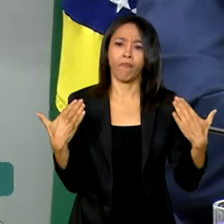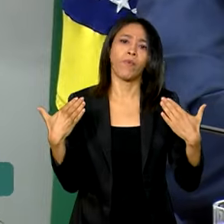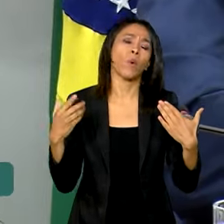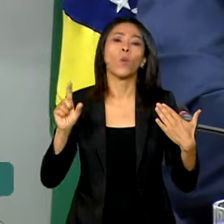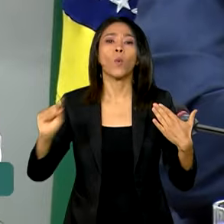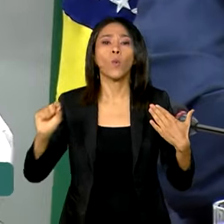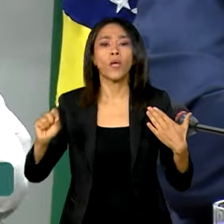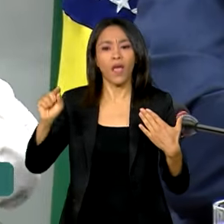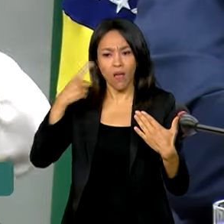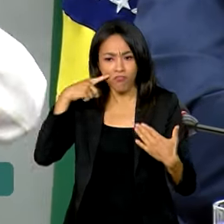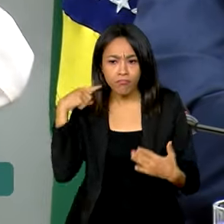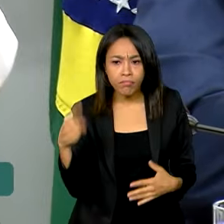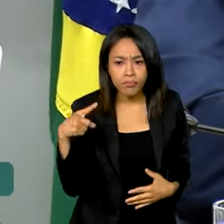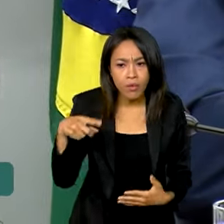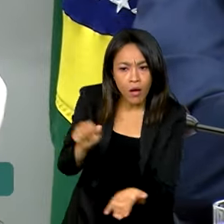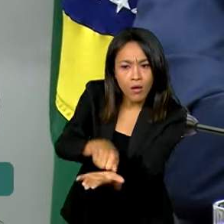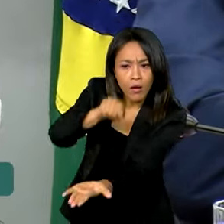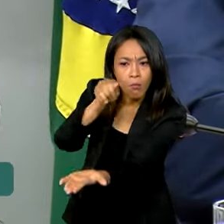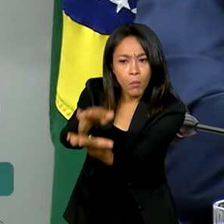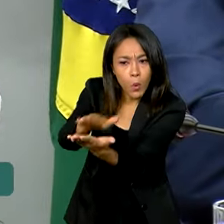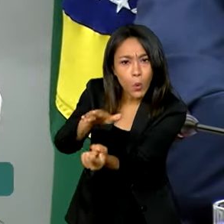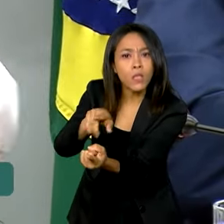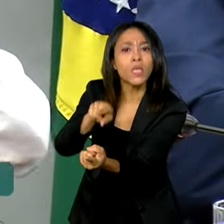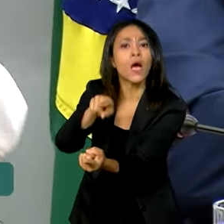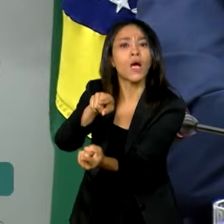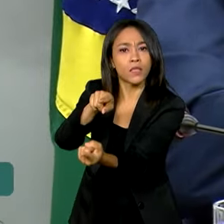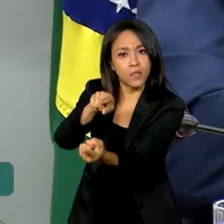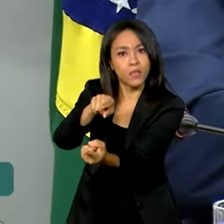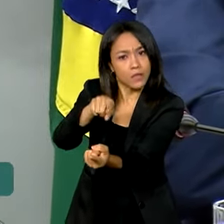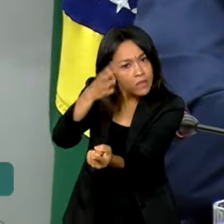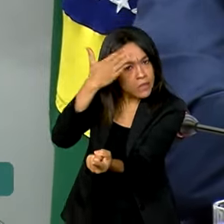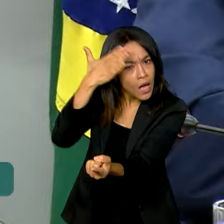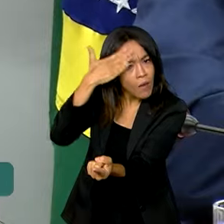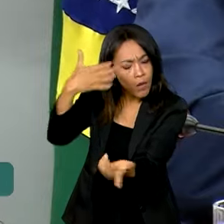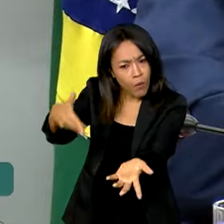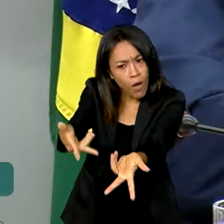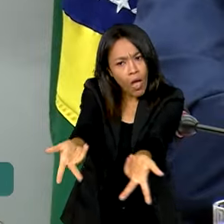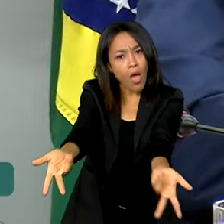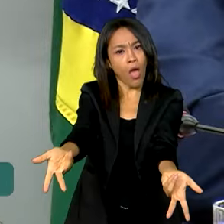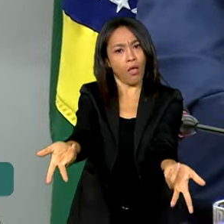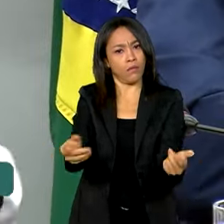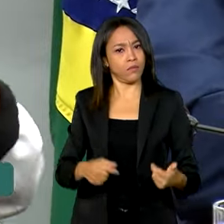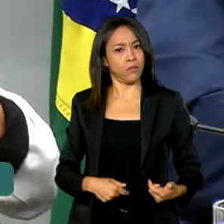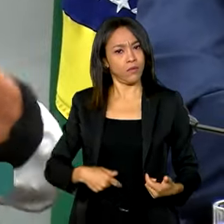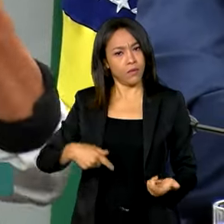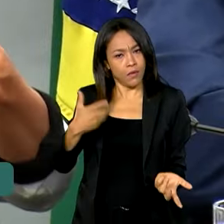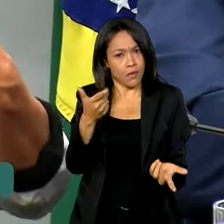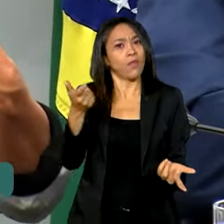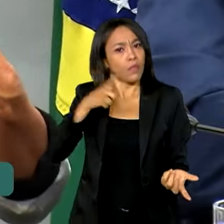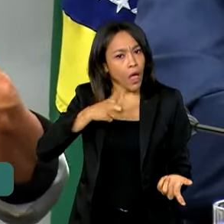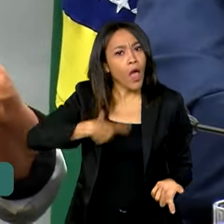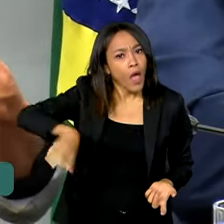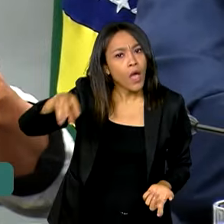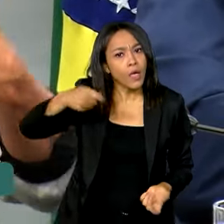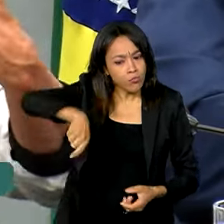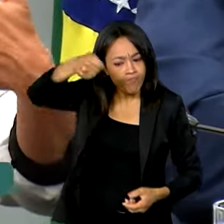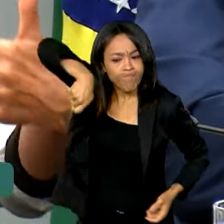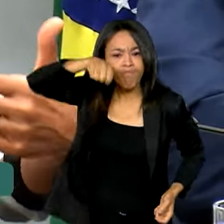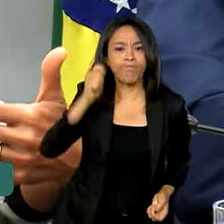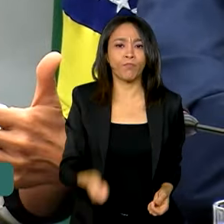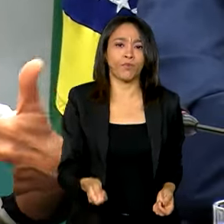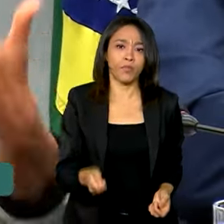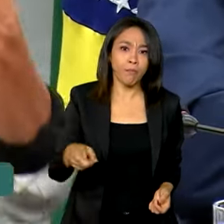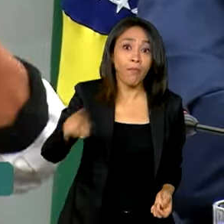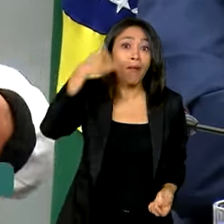aplicando multas, fazendo com que as pessoas saibam que não ficarão impunes, exatamente para evitar que elas